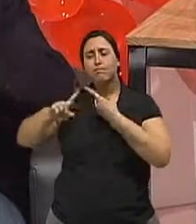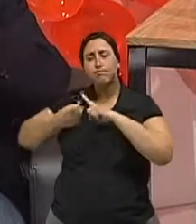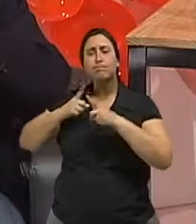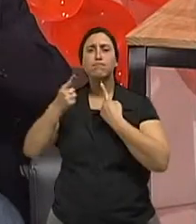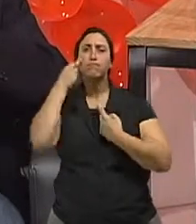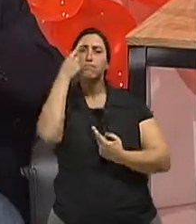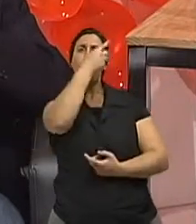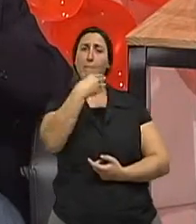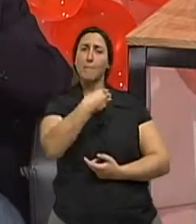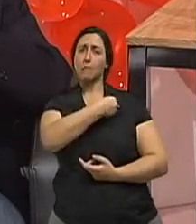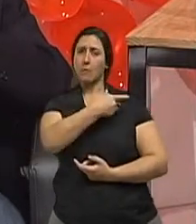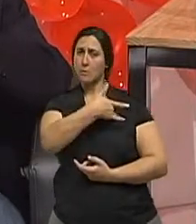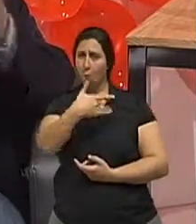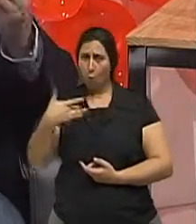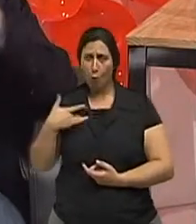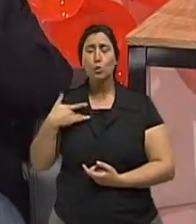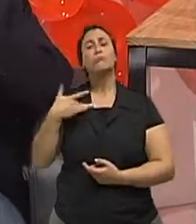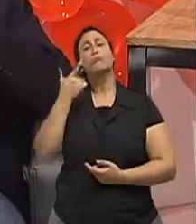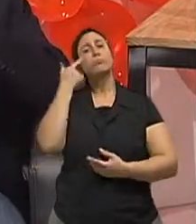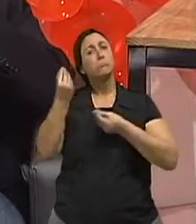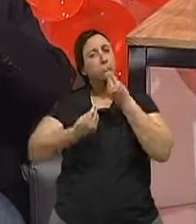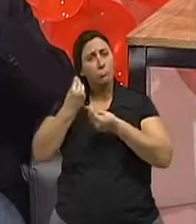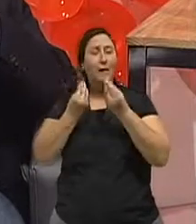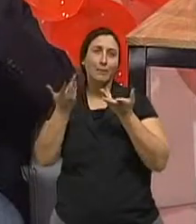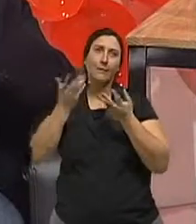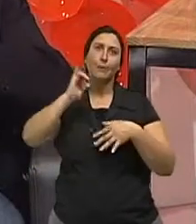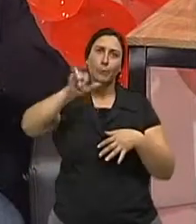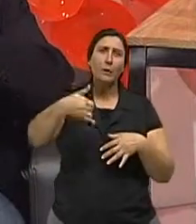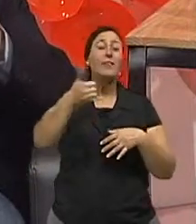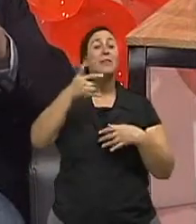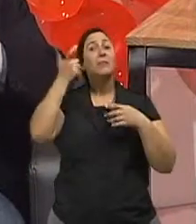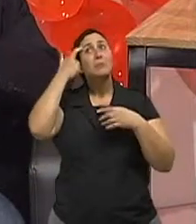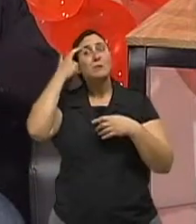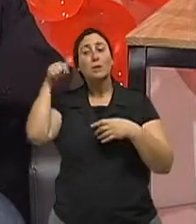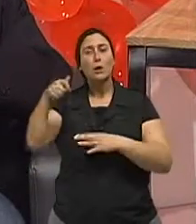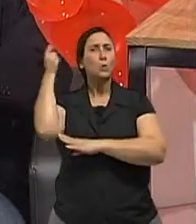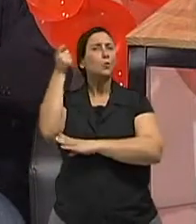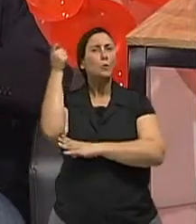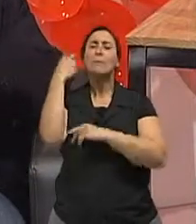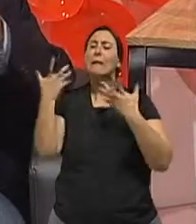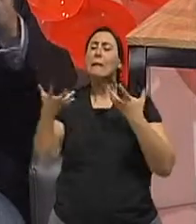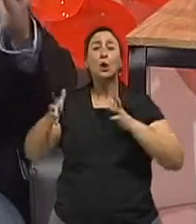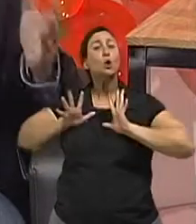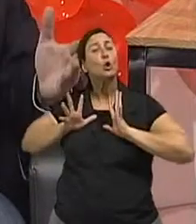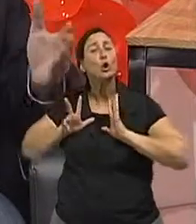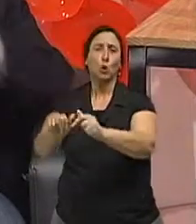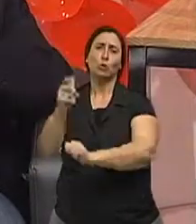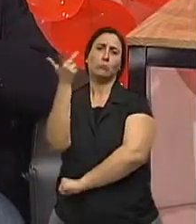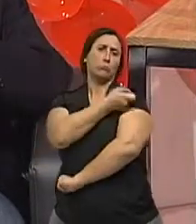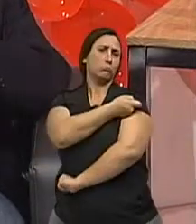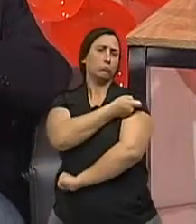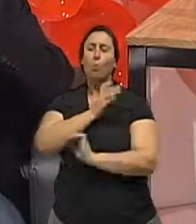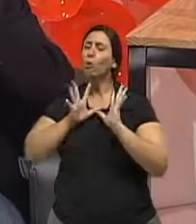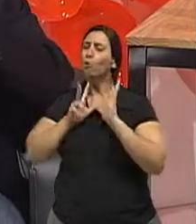população do Rio Grande do Sul, puxando a brasa para o nosso churrasco, seja vacinada. Veja que